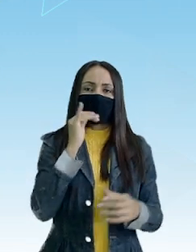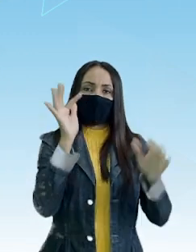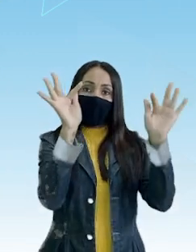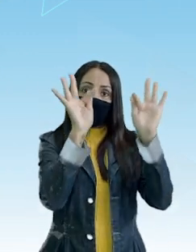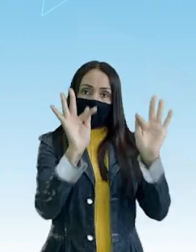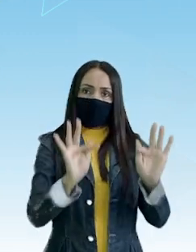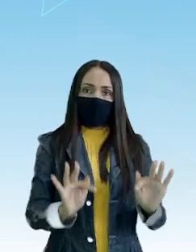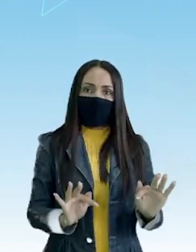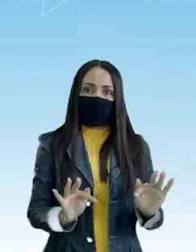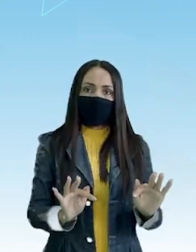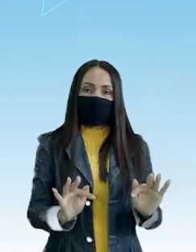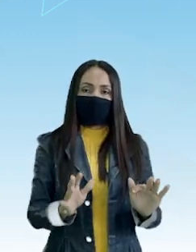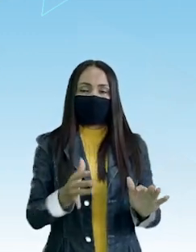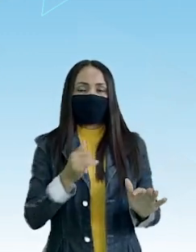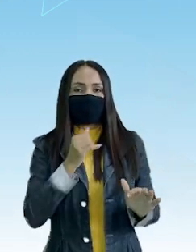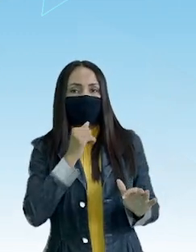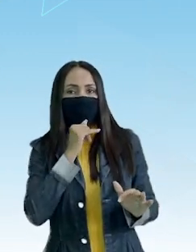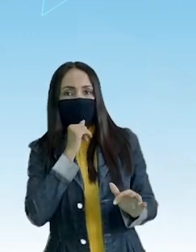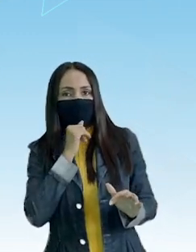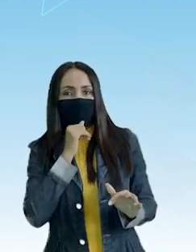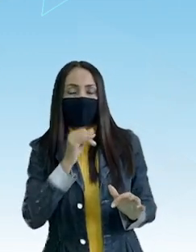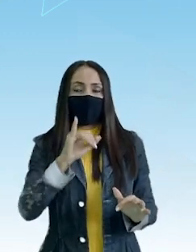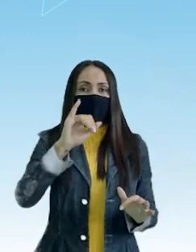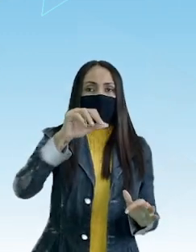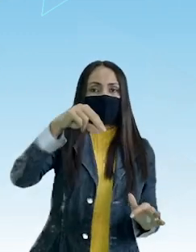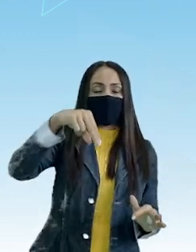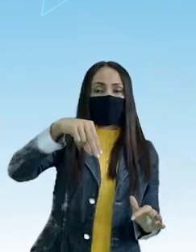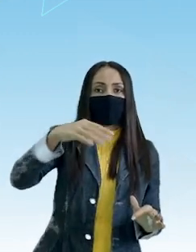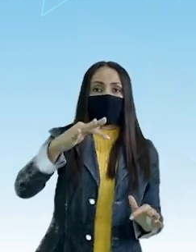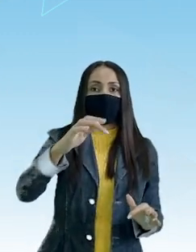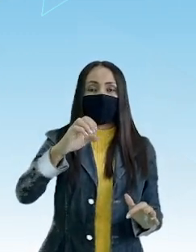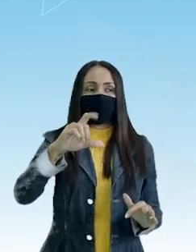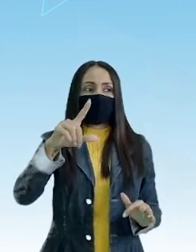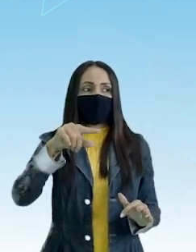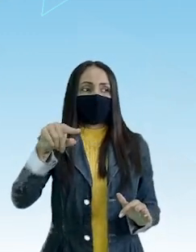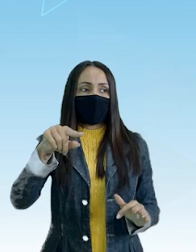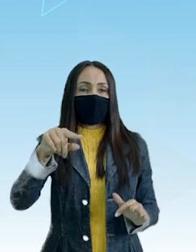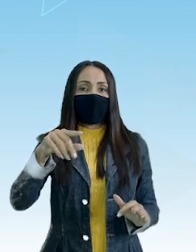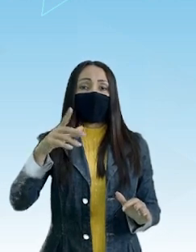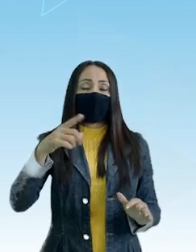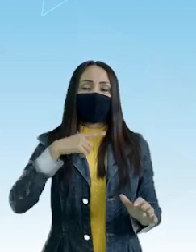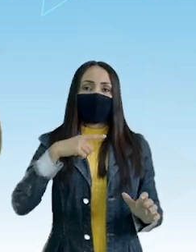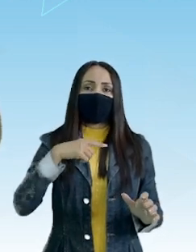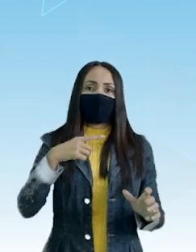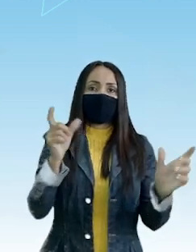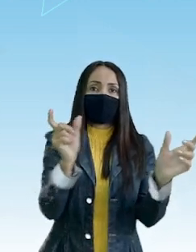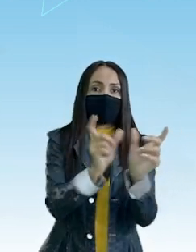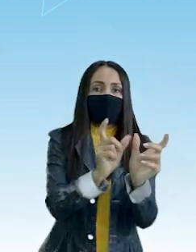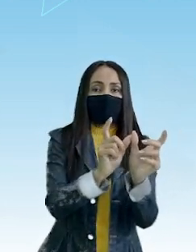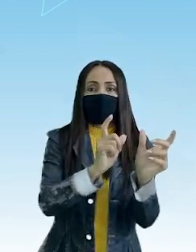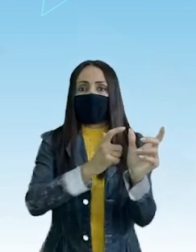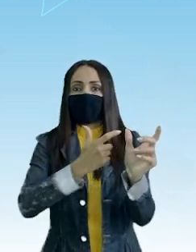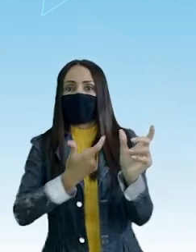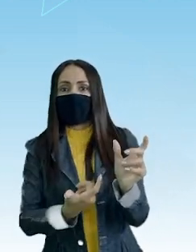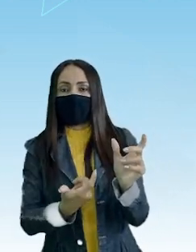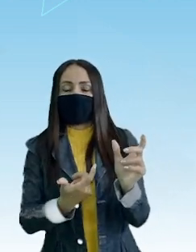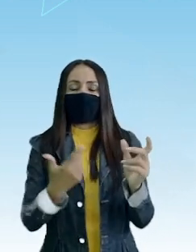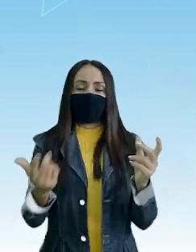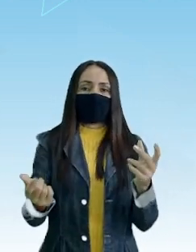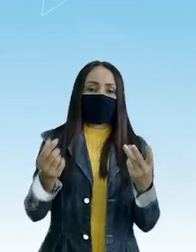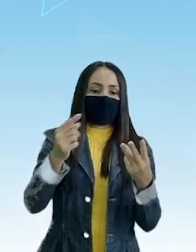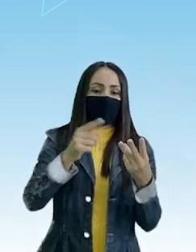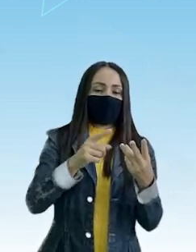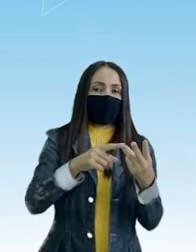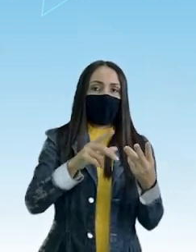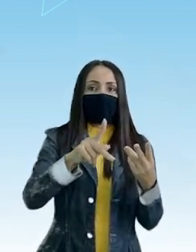Infeliz Certo Grave bem isso aqui Então nós temos Sinônimos Antônimos E parônimos